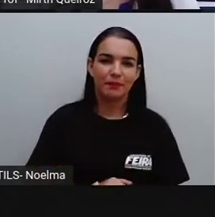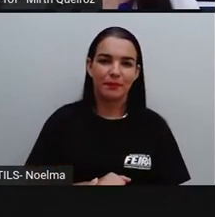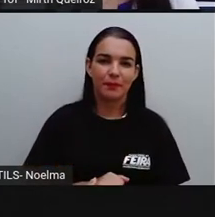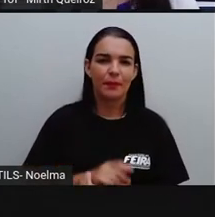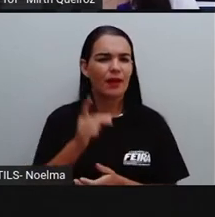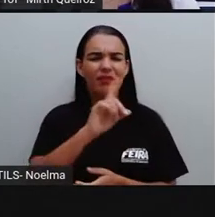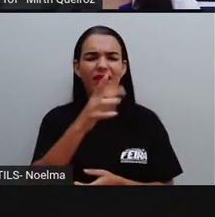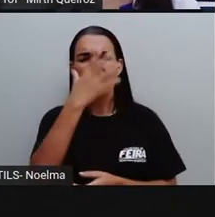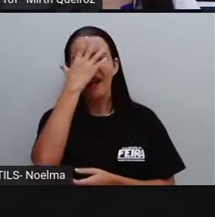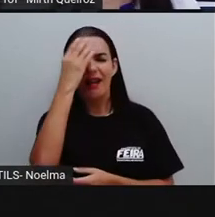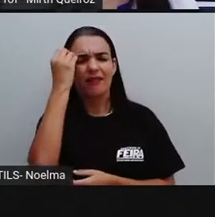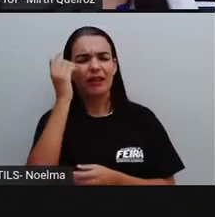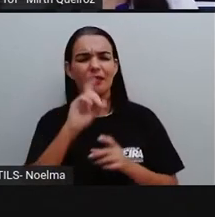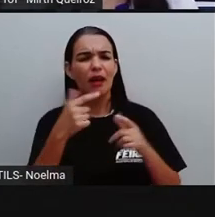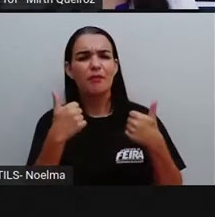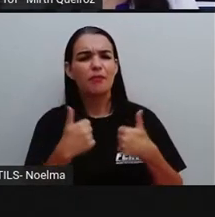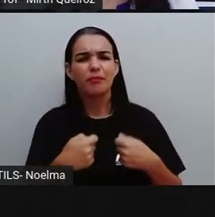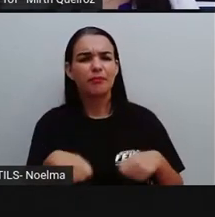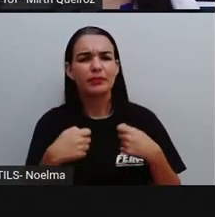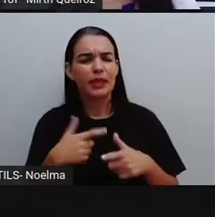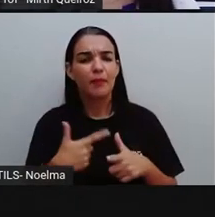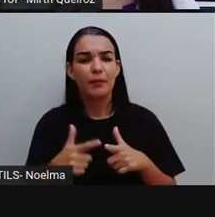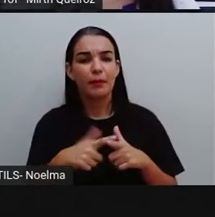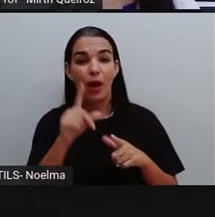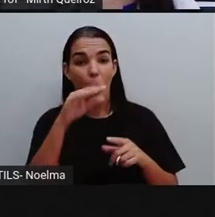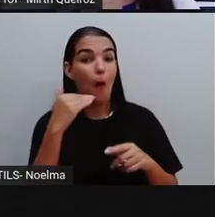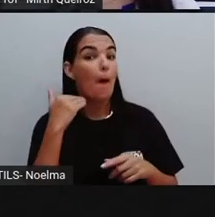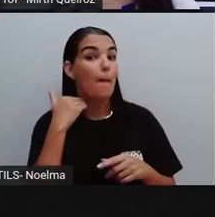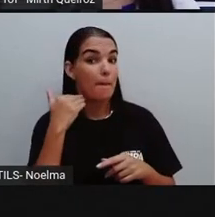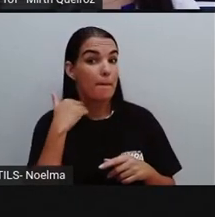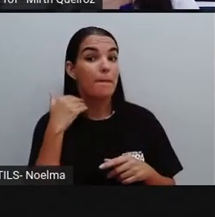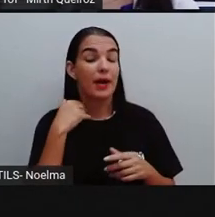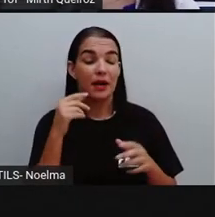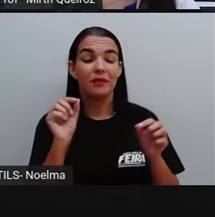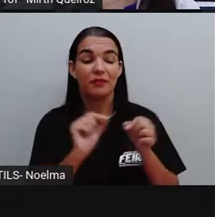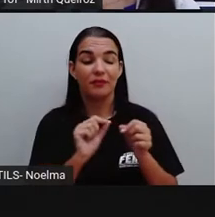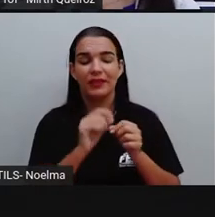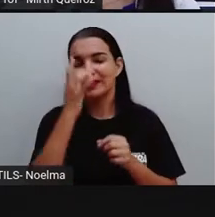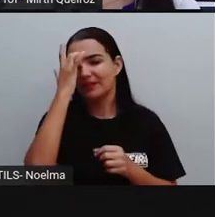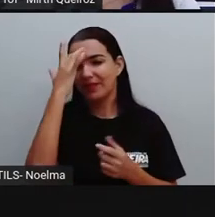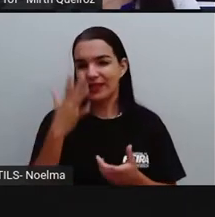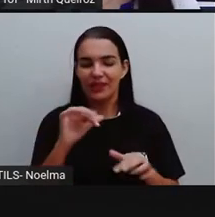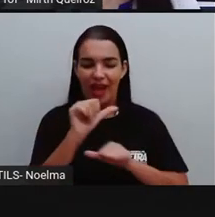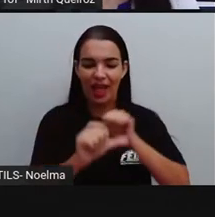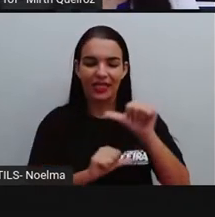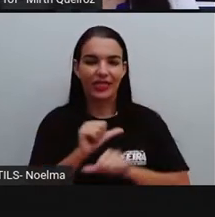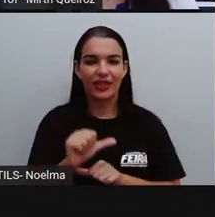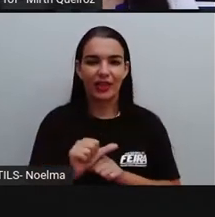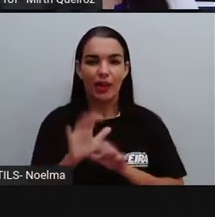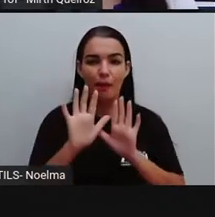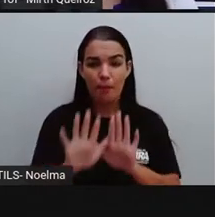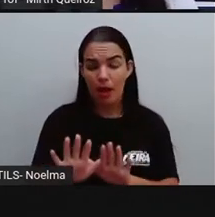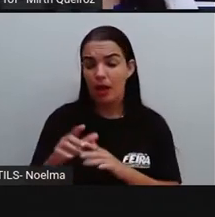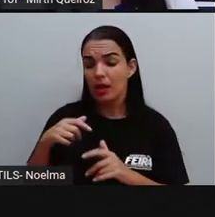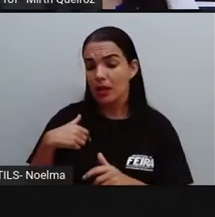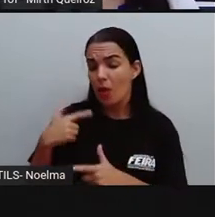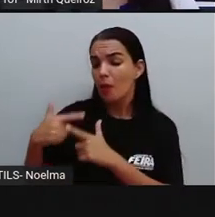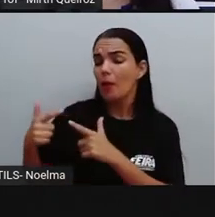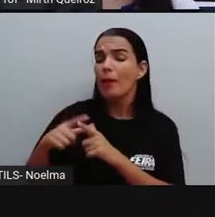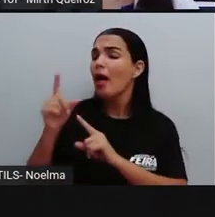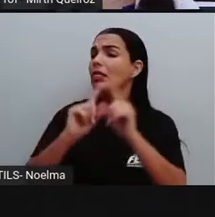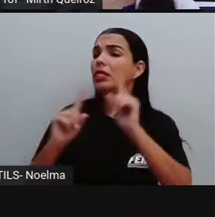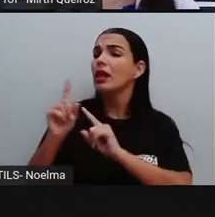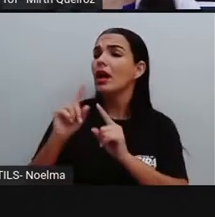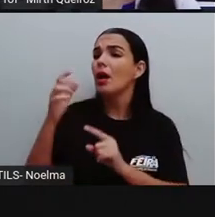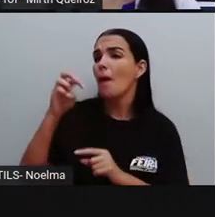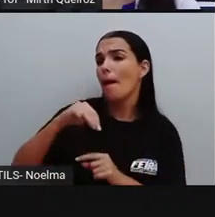Não esquenta, Tadeu! O banco resolve isso fácil! O problema não é esse, Mel!